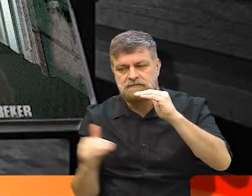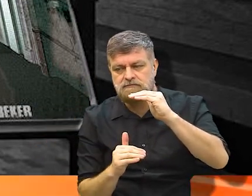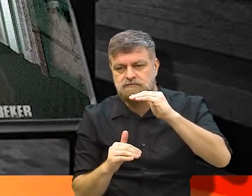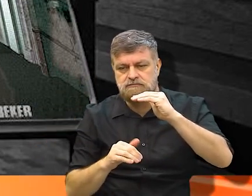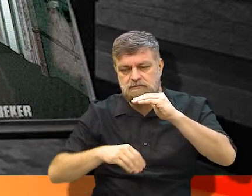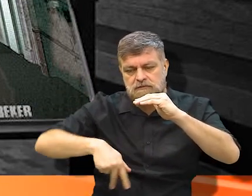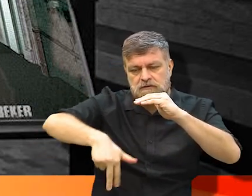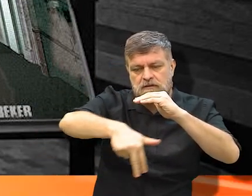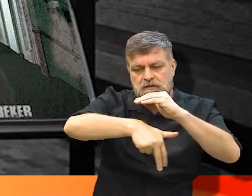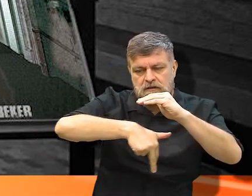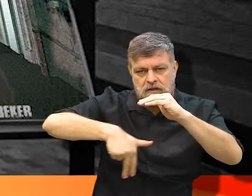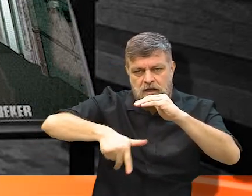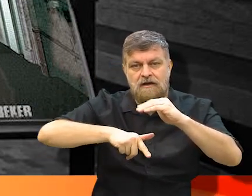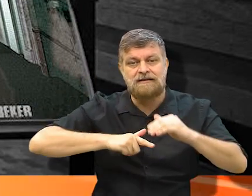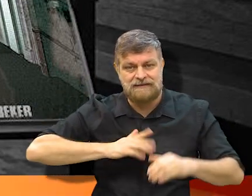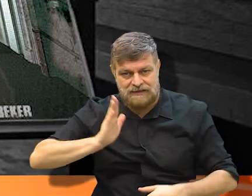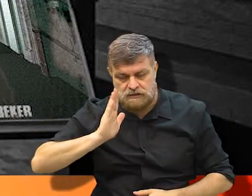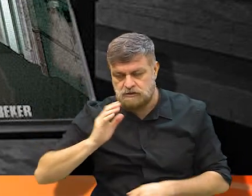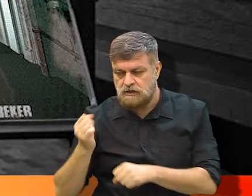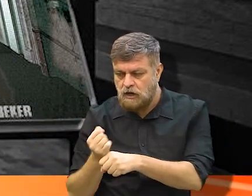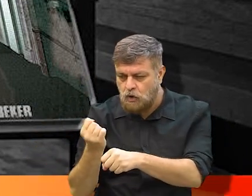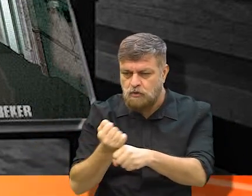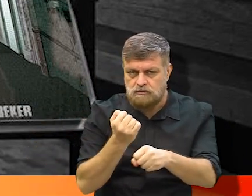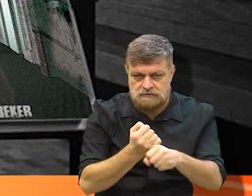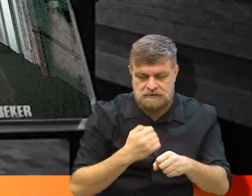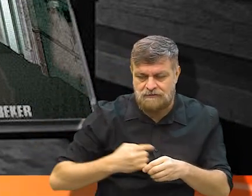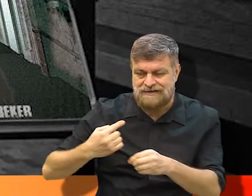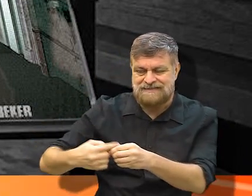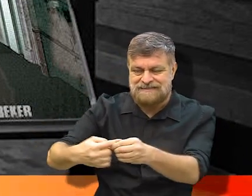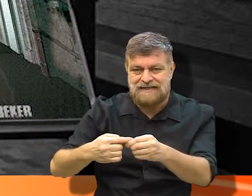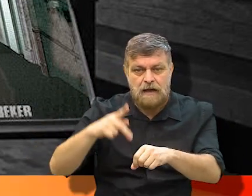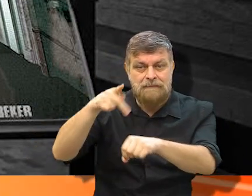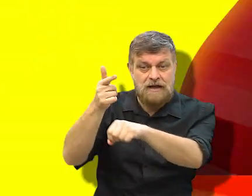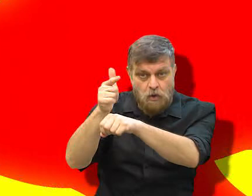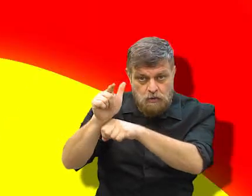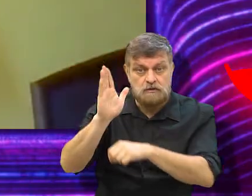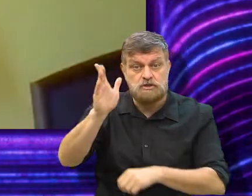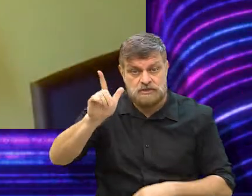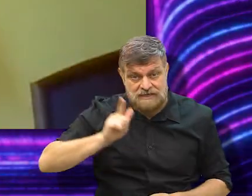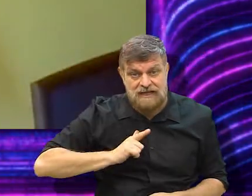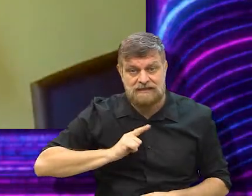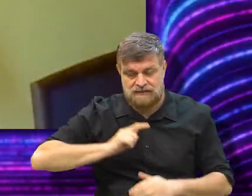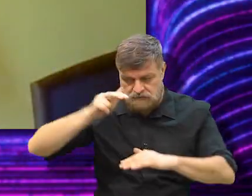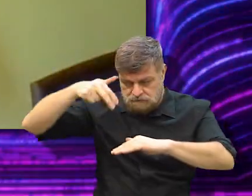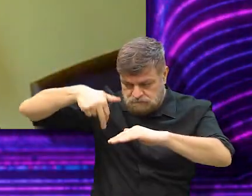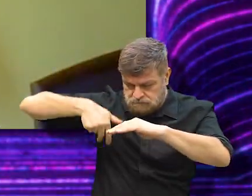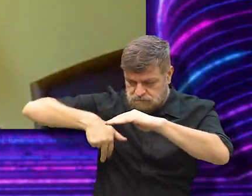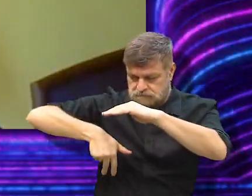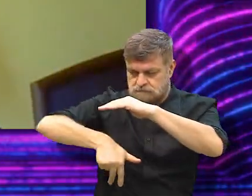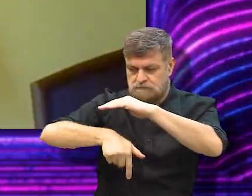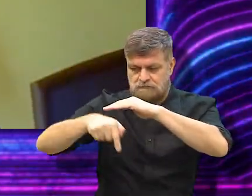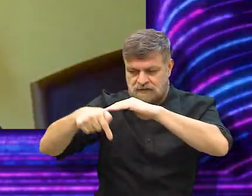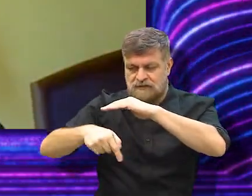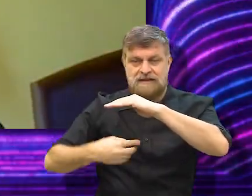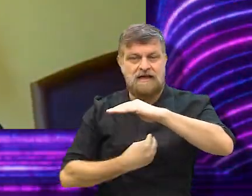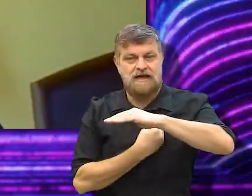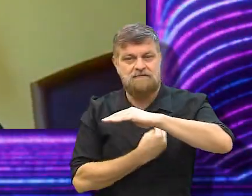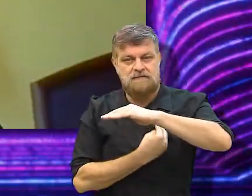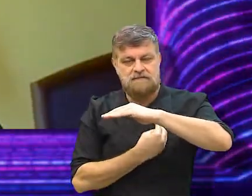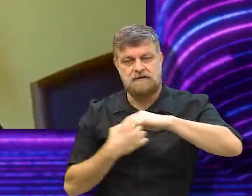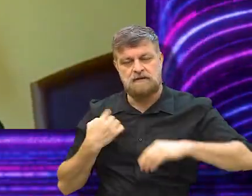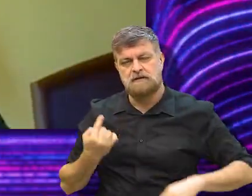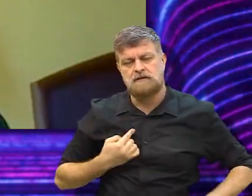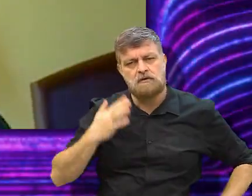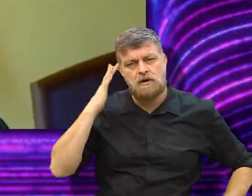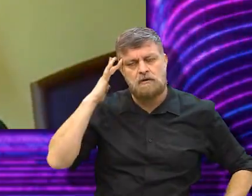que as pessoas vivem só no subterrâneo. Mas a gente já tem algumas construções, algumas cidades em outros países que são subterrâneos. Que seria possível. E eu